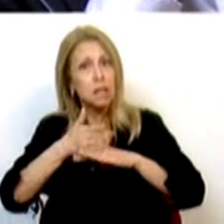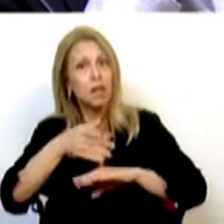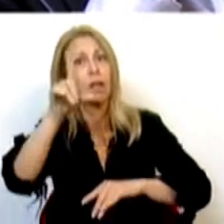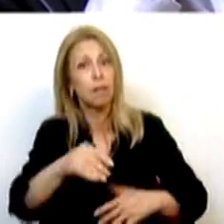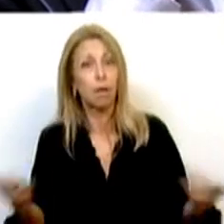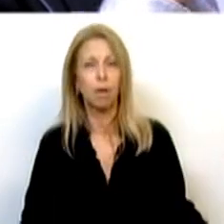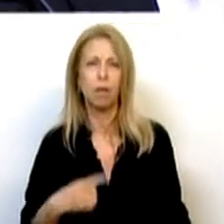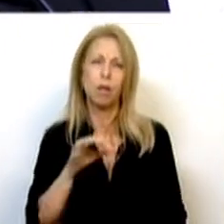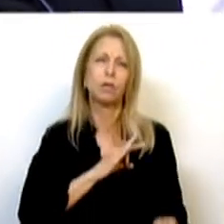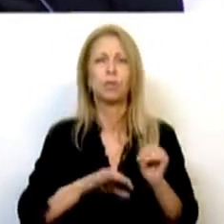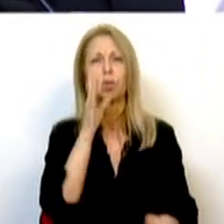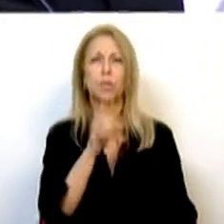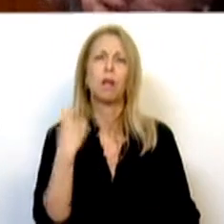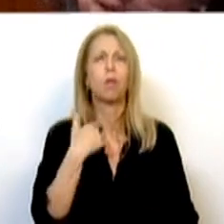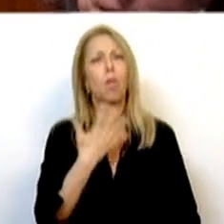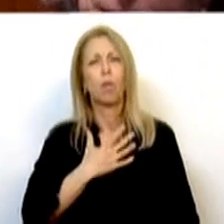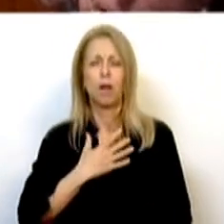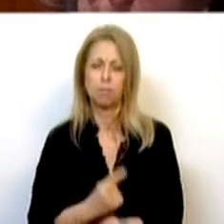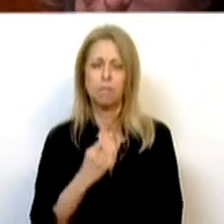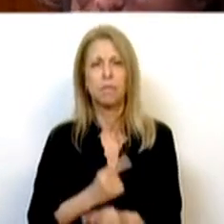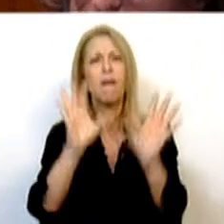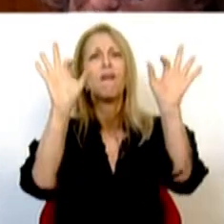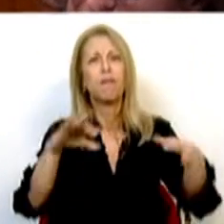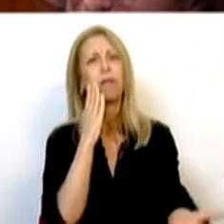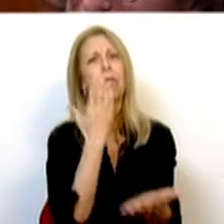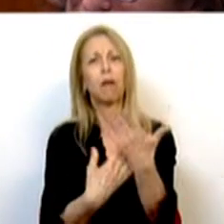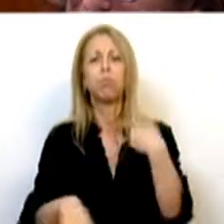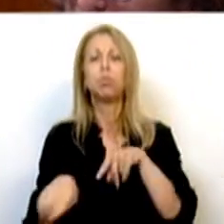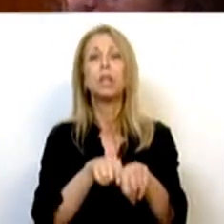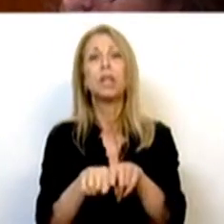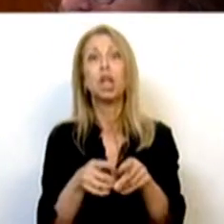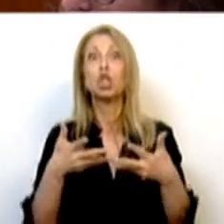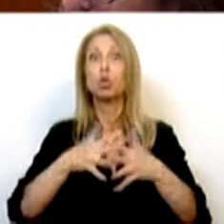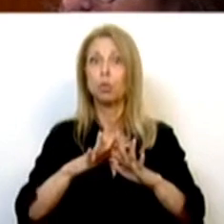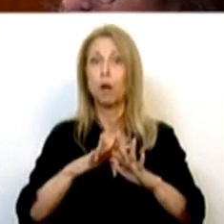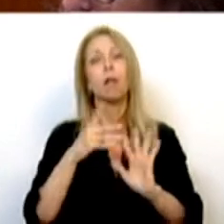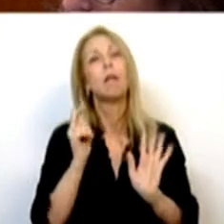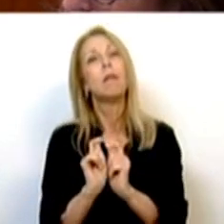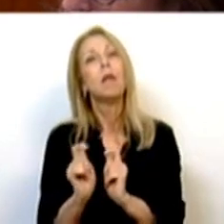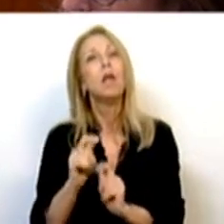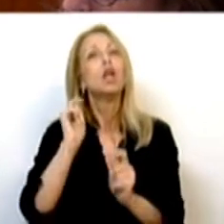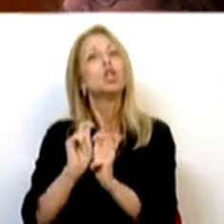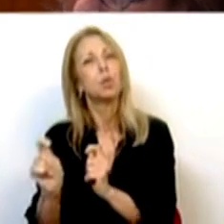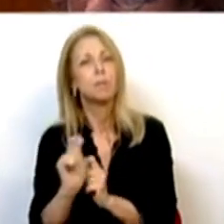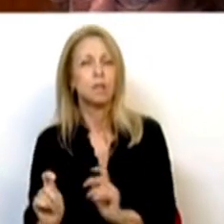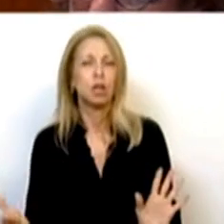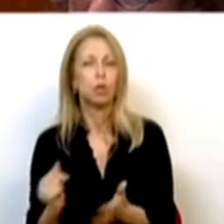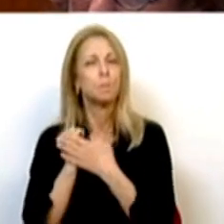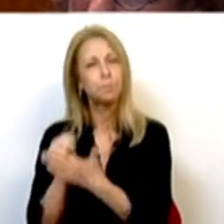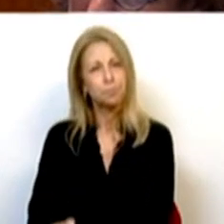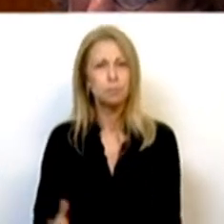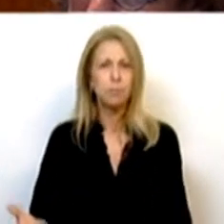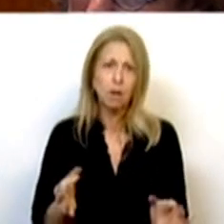nós não pretendemos mesmo acabar, nem pretendemos que esta seja a política estrutural dos subsídios, mas também não pretendemos deixar as famílias sem resposta, por isso é que vamos